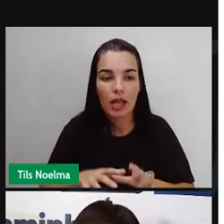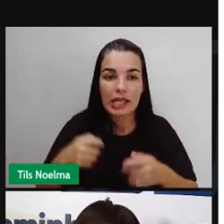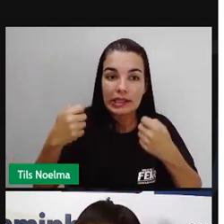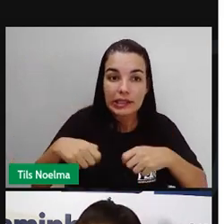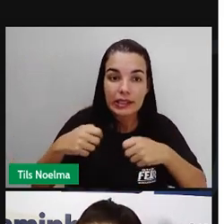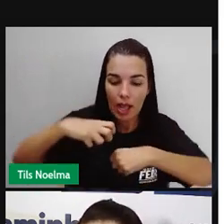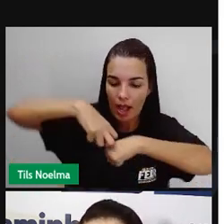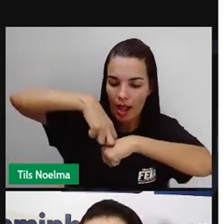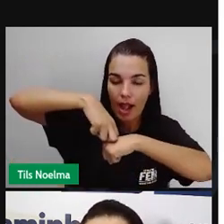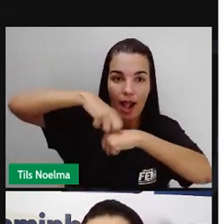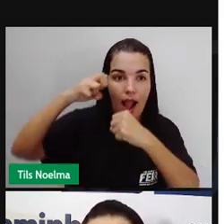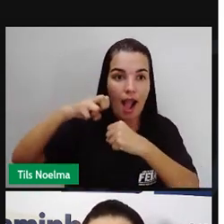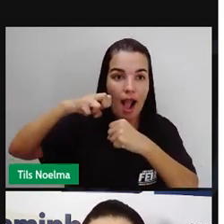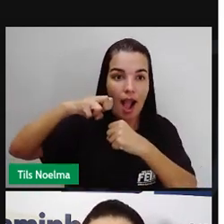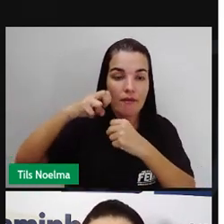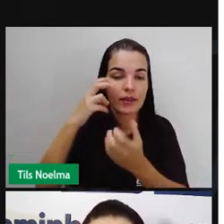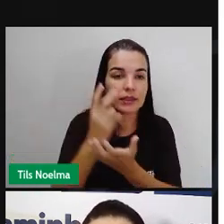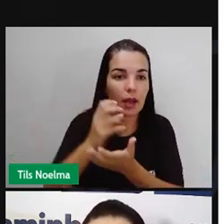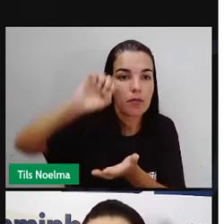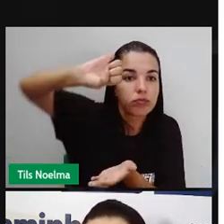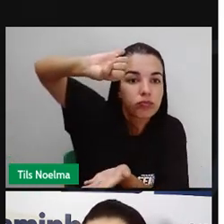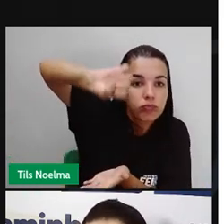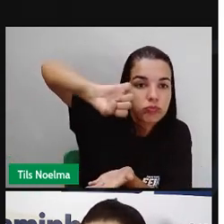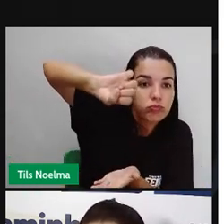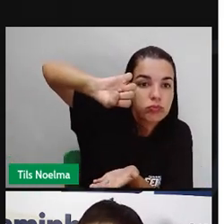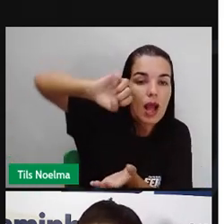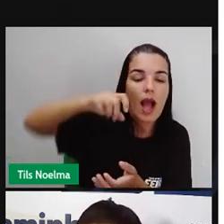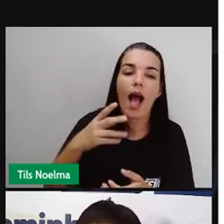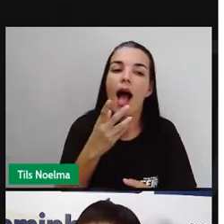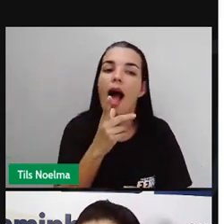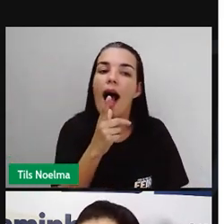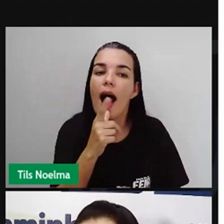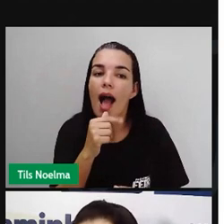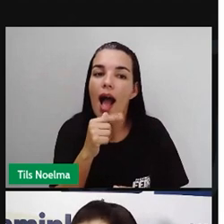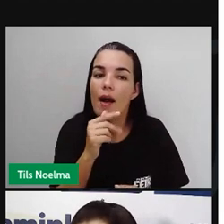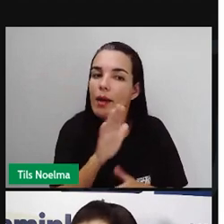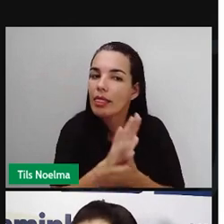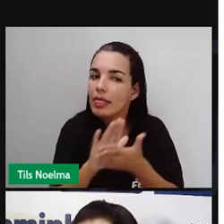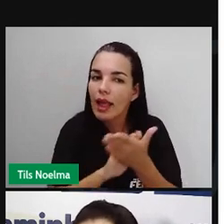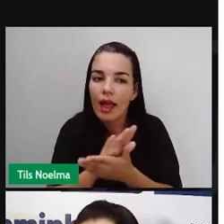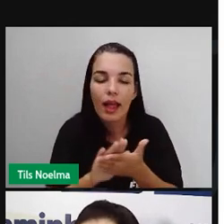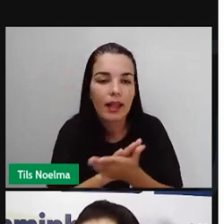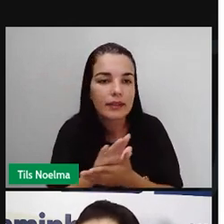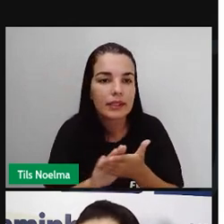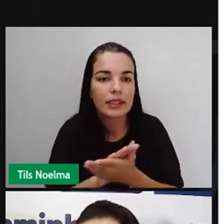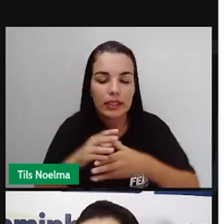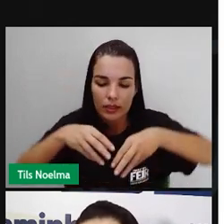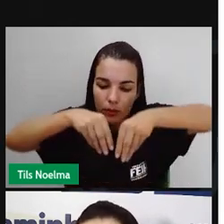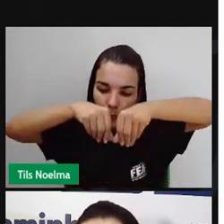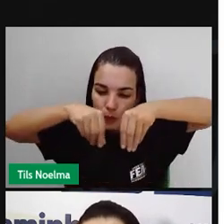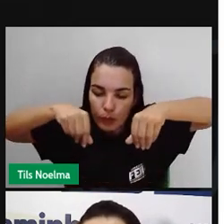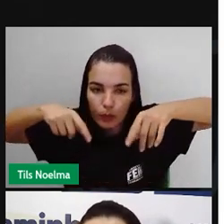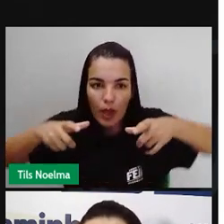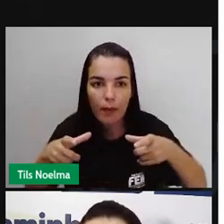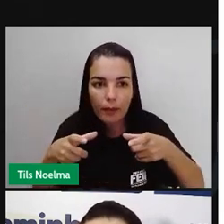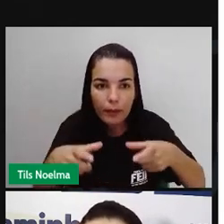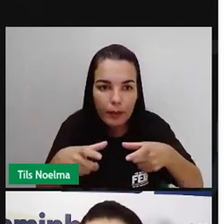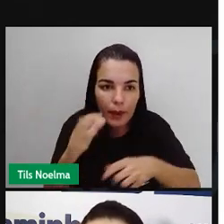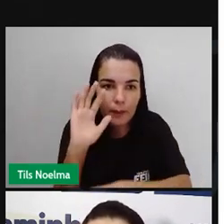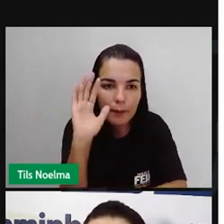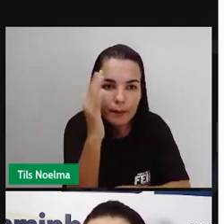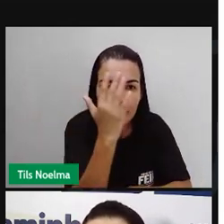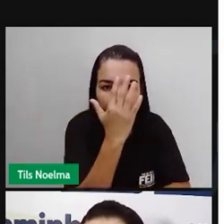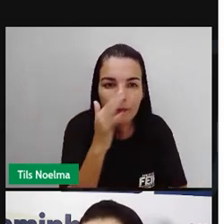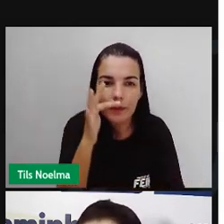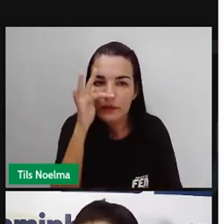sempre viradas. Colocar areia nos vasos das plantas, para que não fique água ali retida, né. Retire